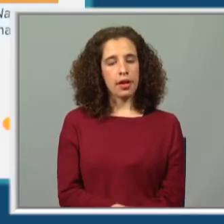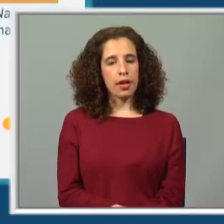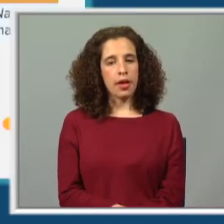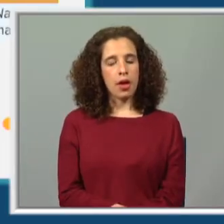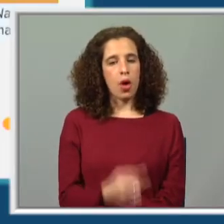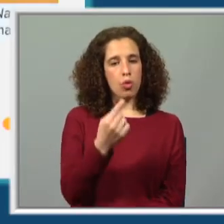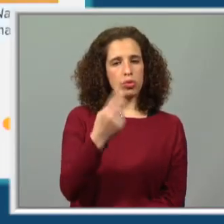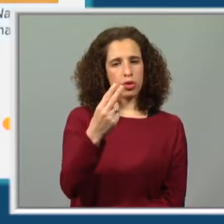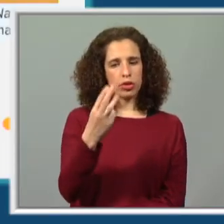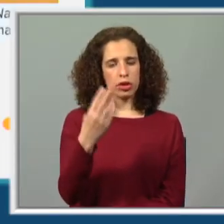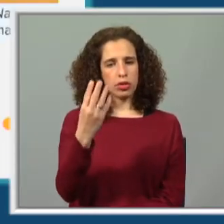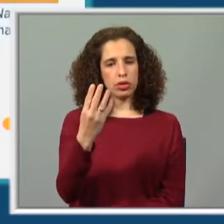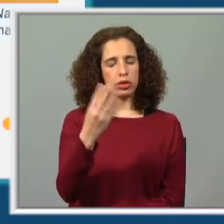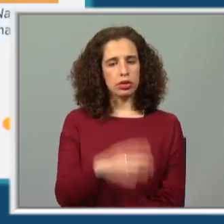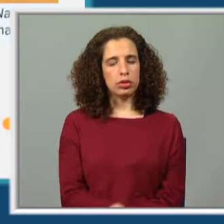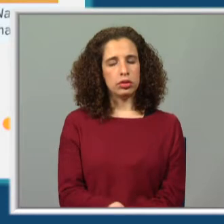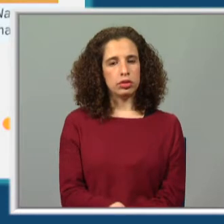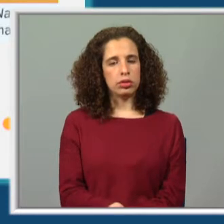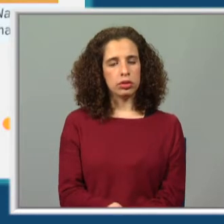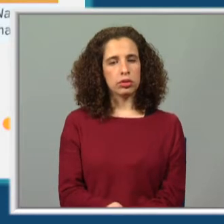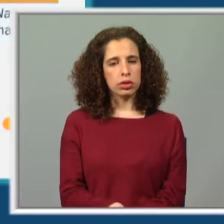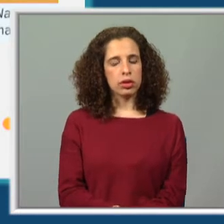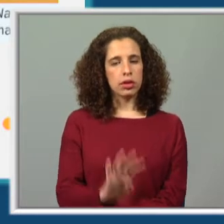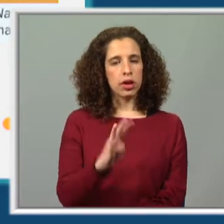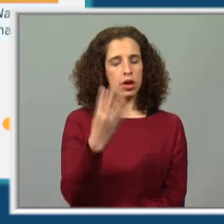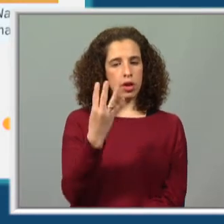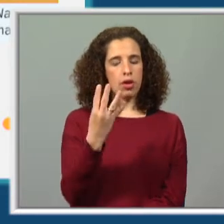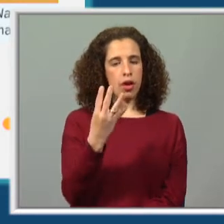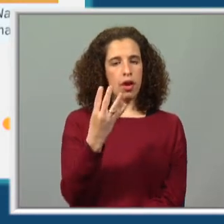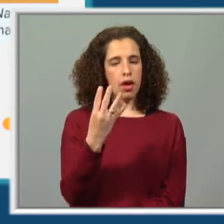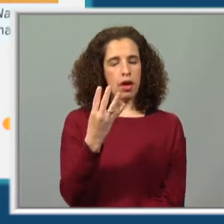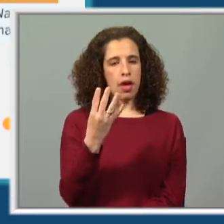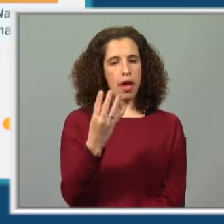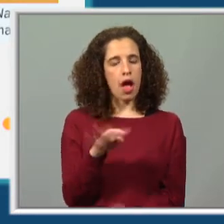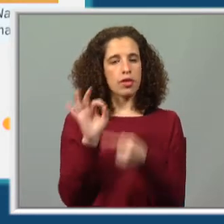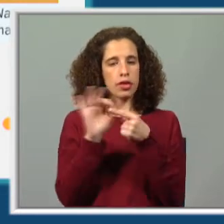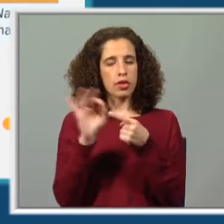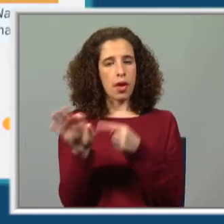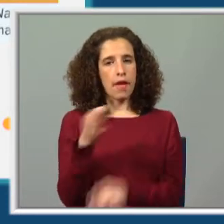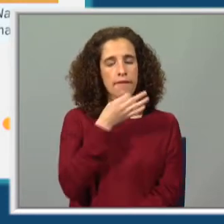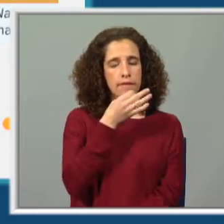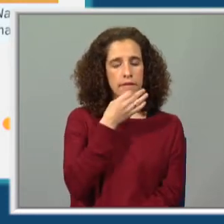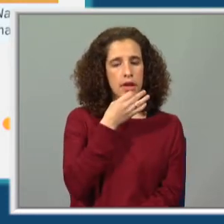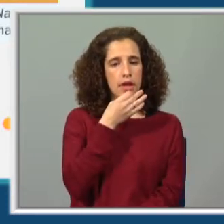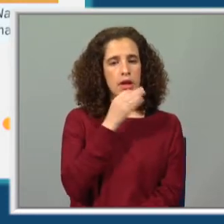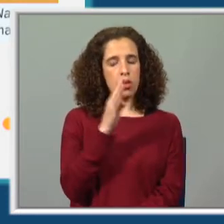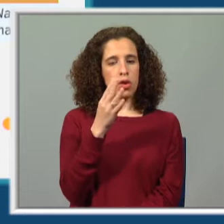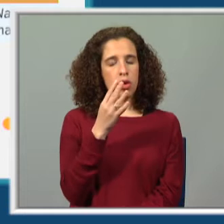de um, dois, três e quatro, que foram as quatro aspectos que foram referidos, as quatro,